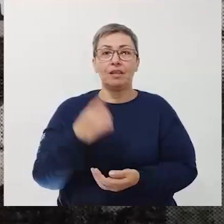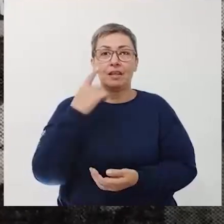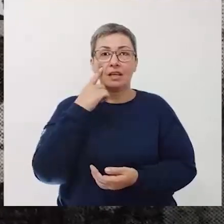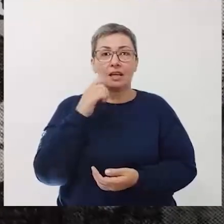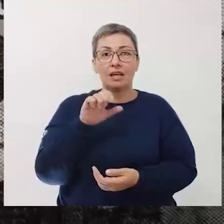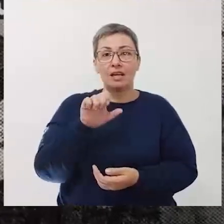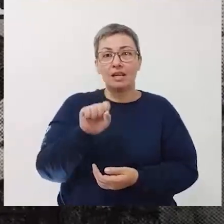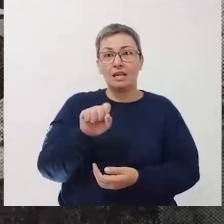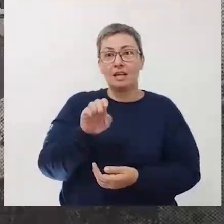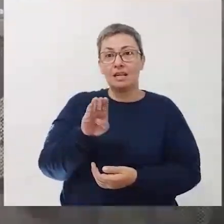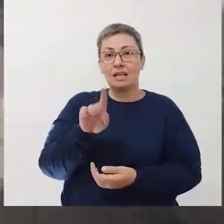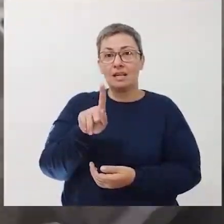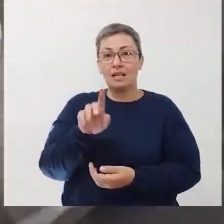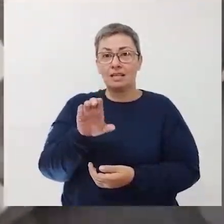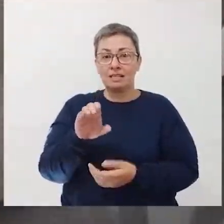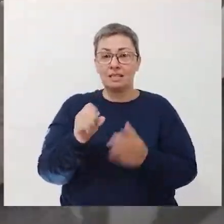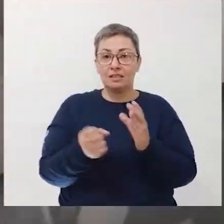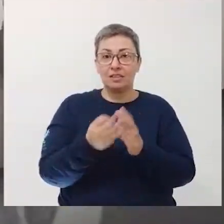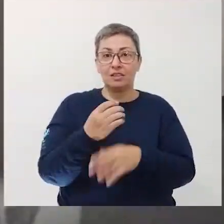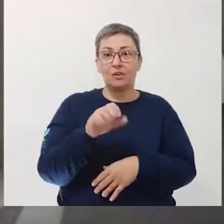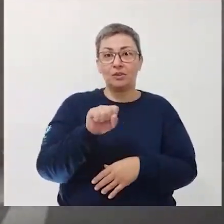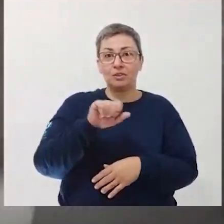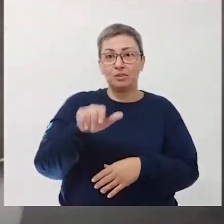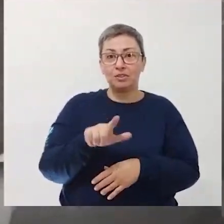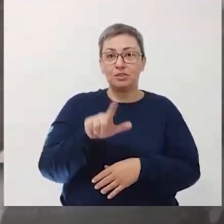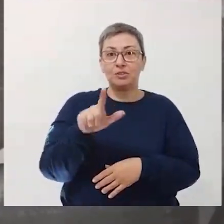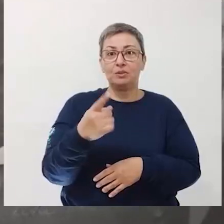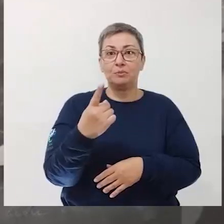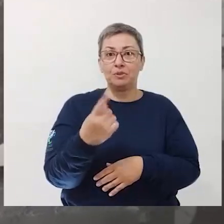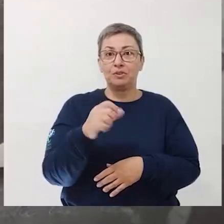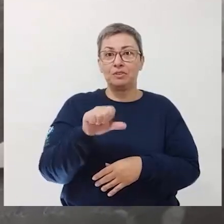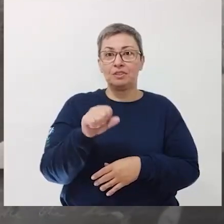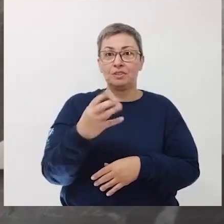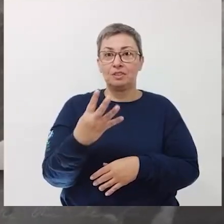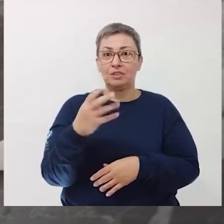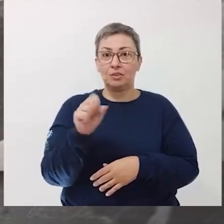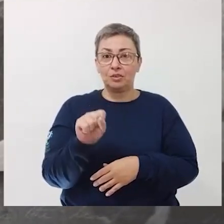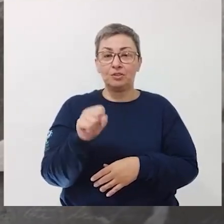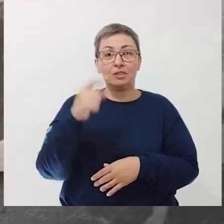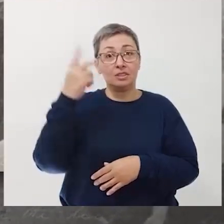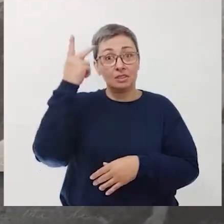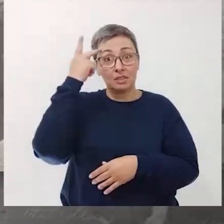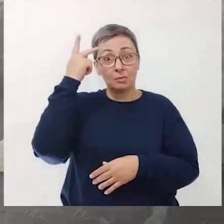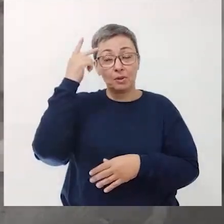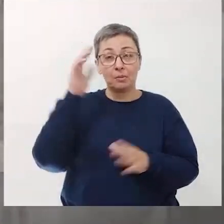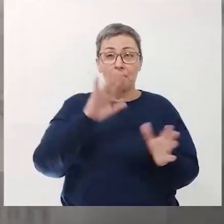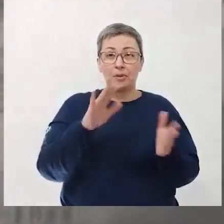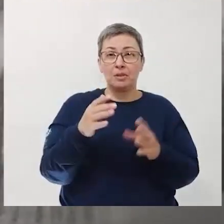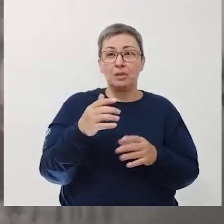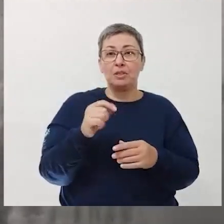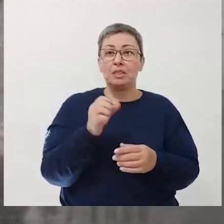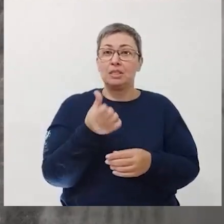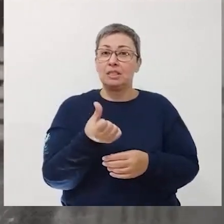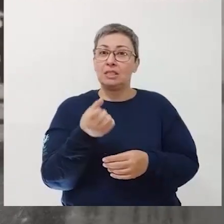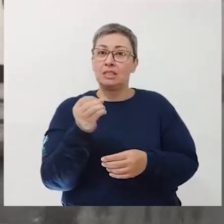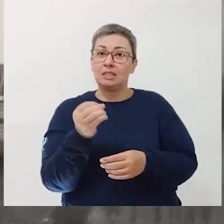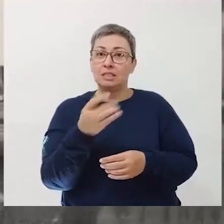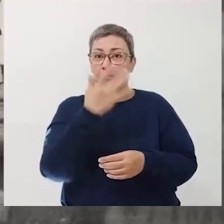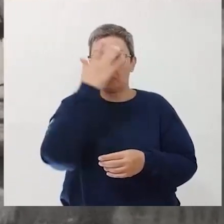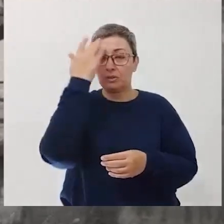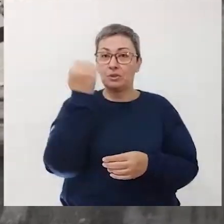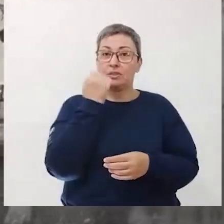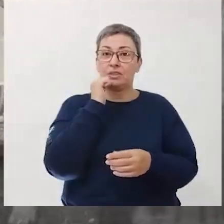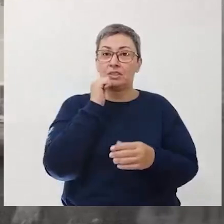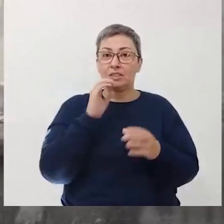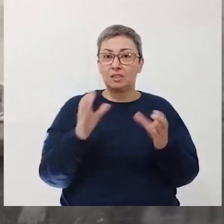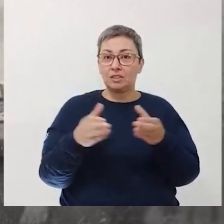A SBPC foi fundada em 8 de julho de 1948 em São Paulo, por cerca de 60 cientistas